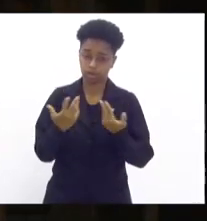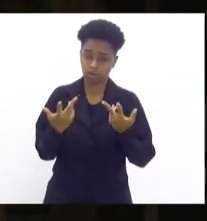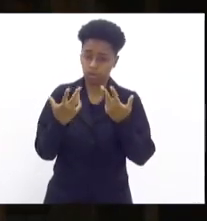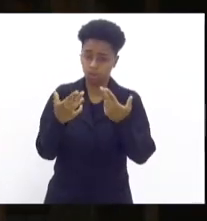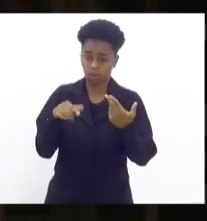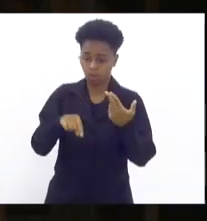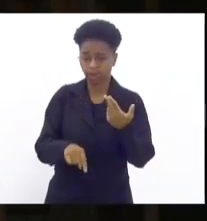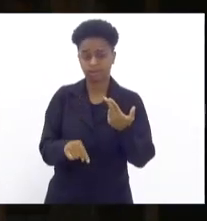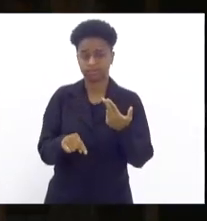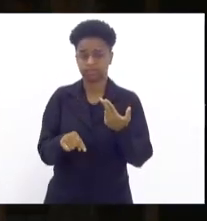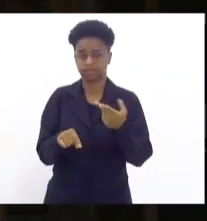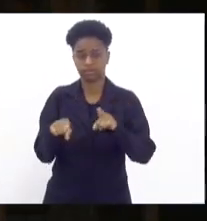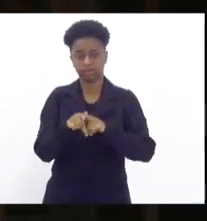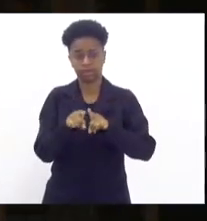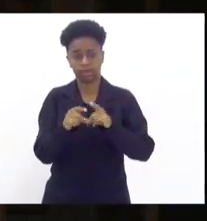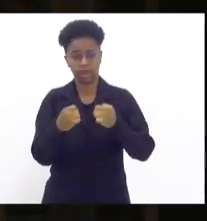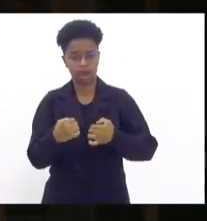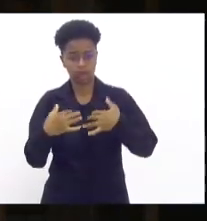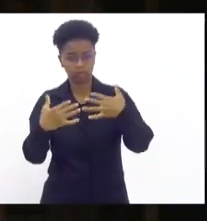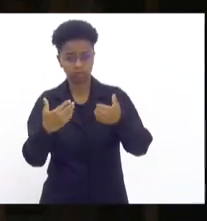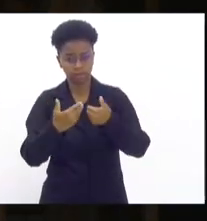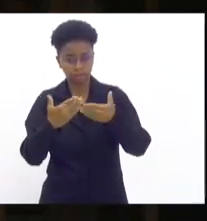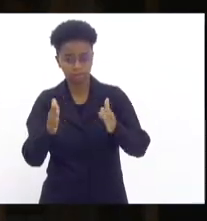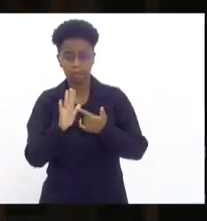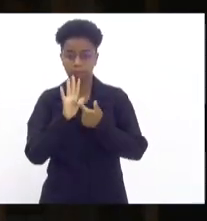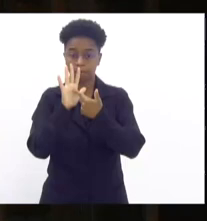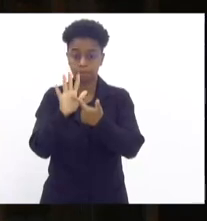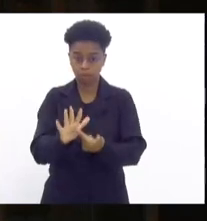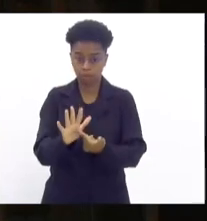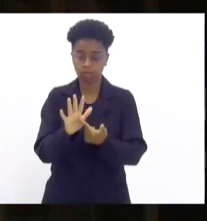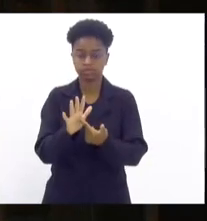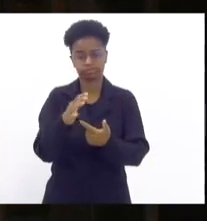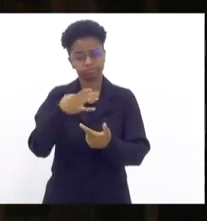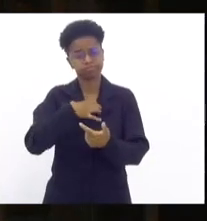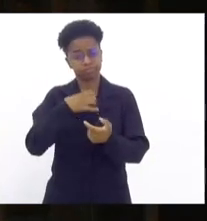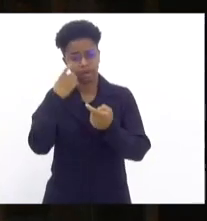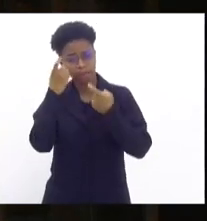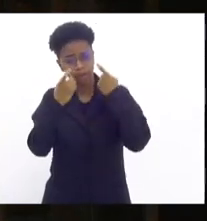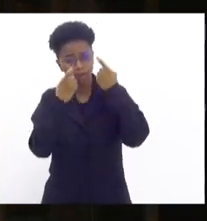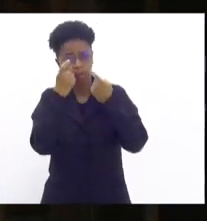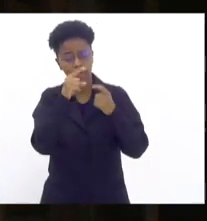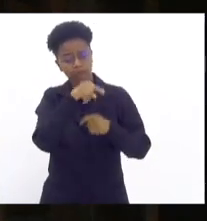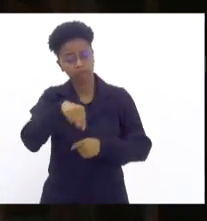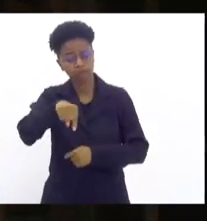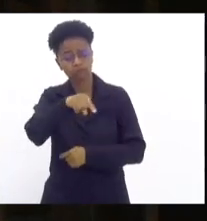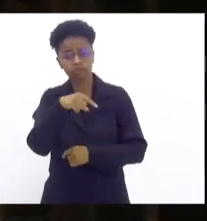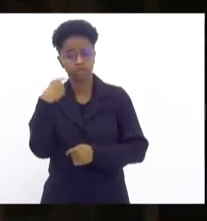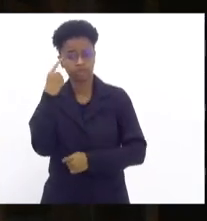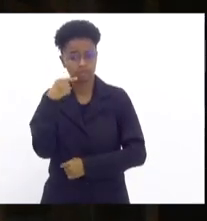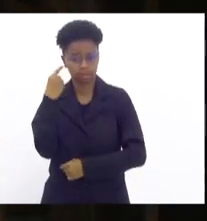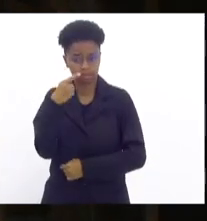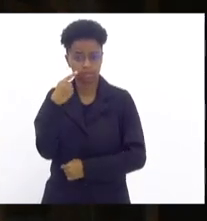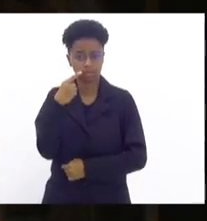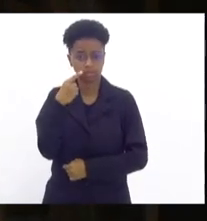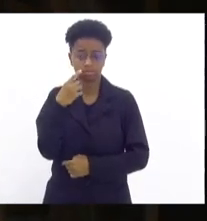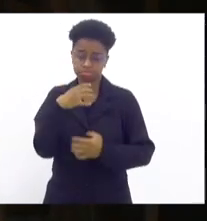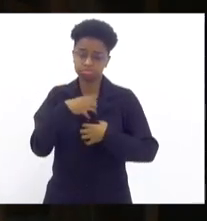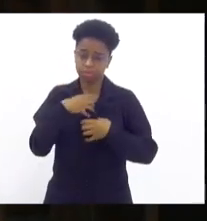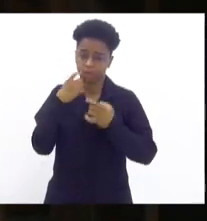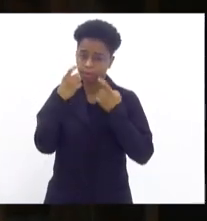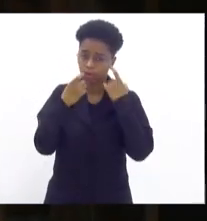audiências públicas como essa, demonstram a preocupação dos senhores deputados com a segurança,